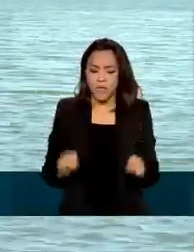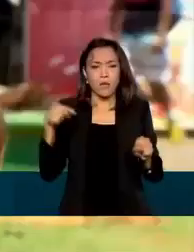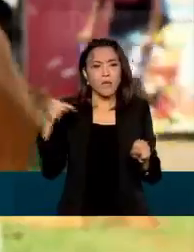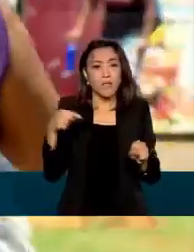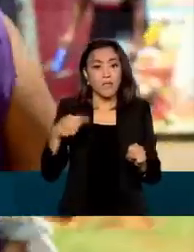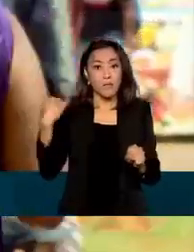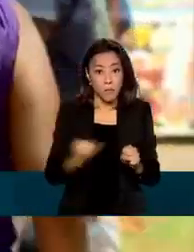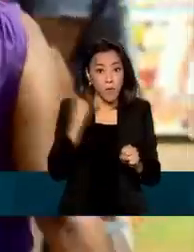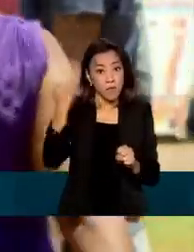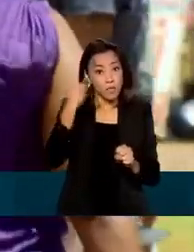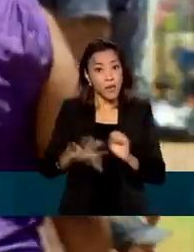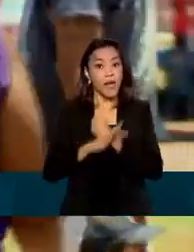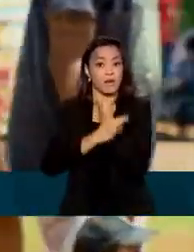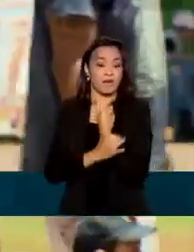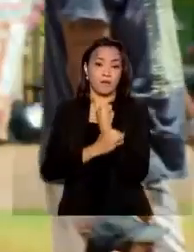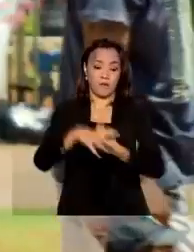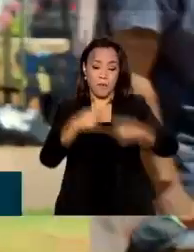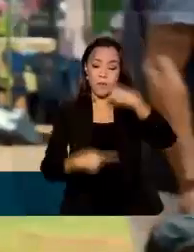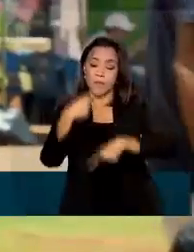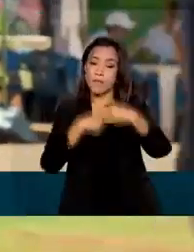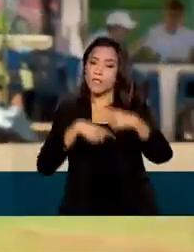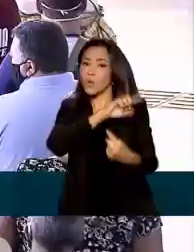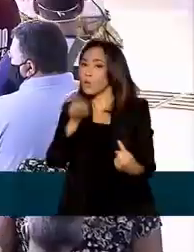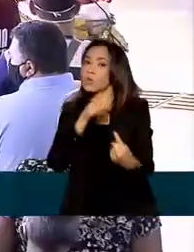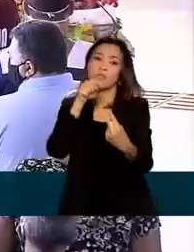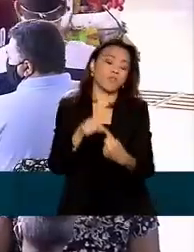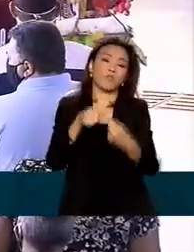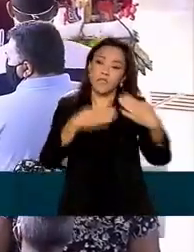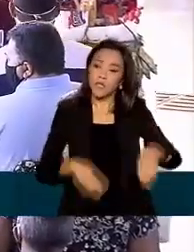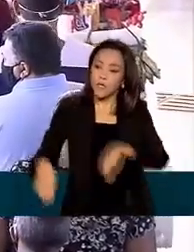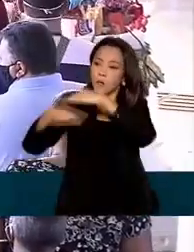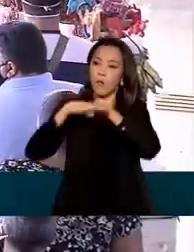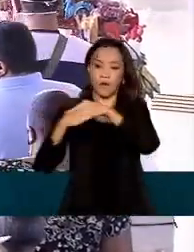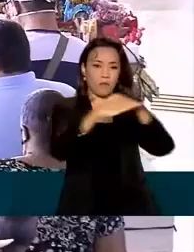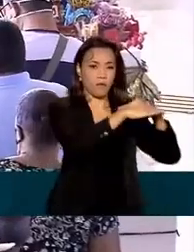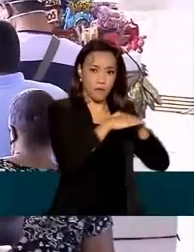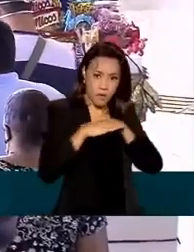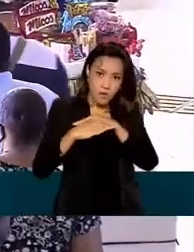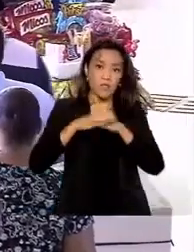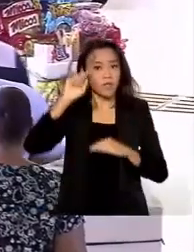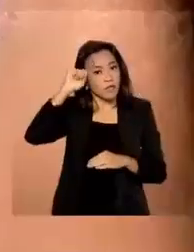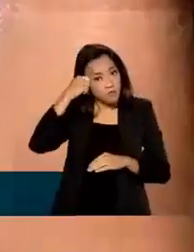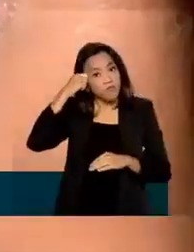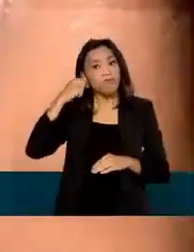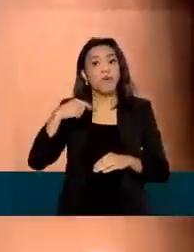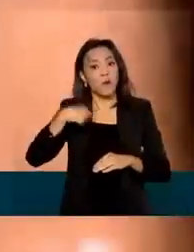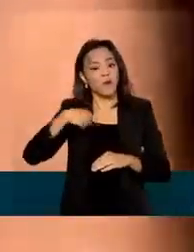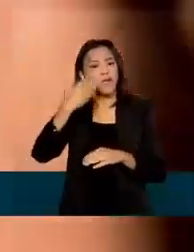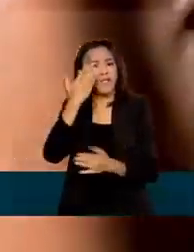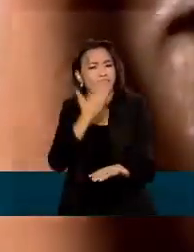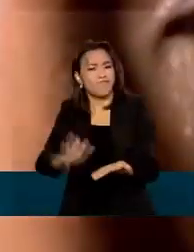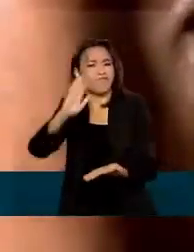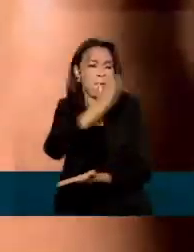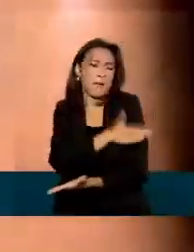para garantir políticas de promoção da igualdade racial em todo o país e superar o preconceito e as